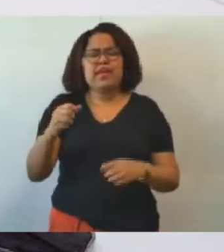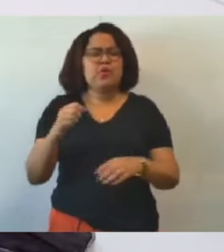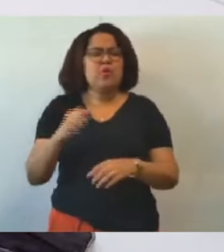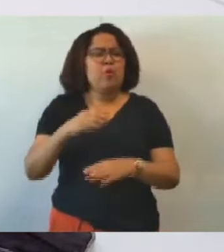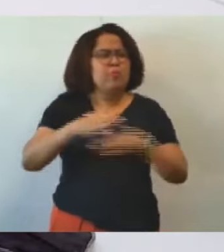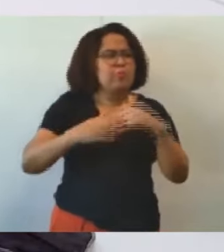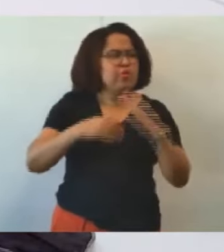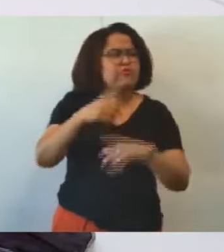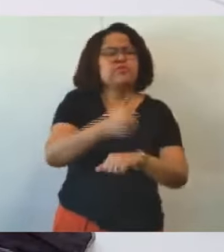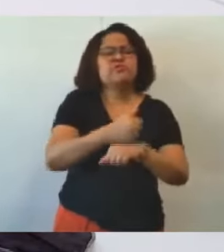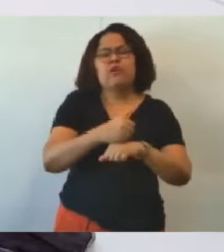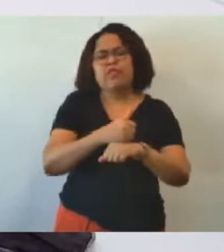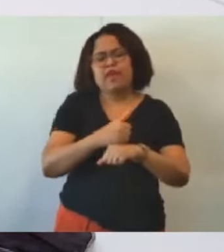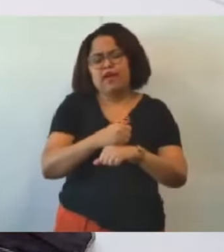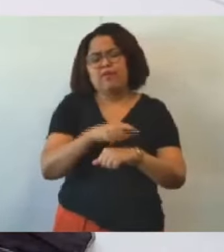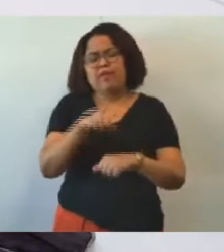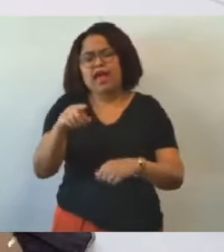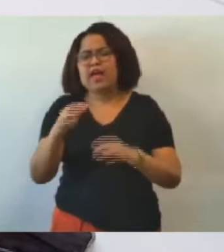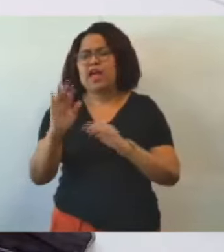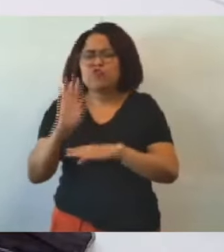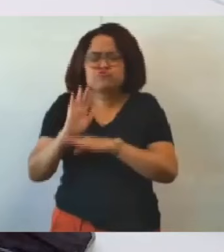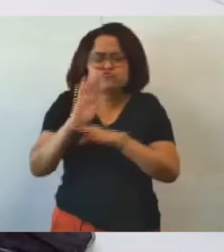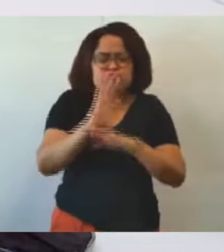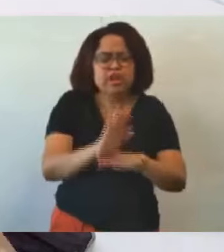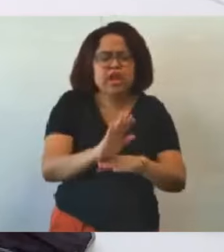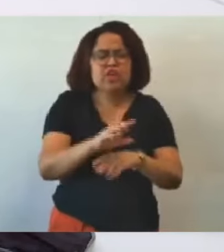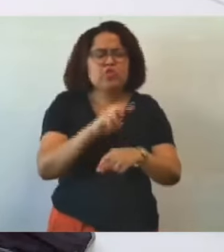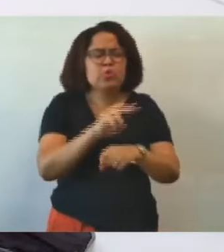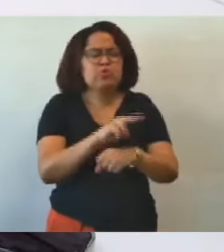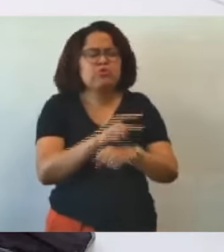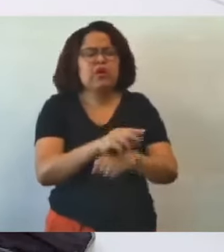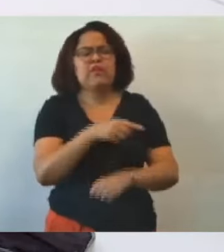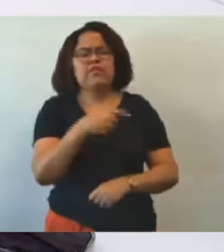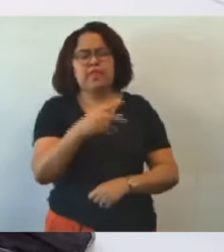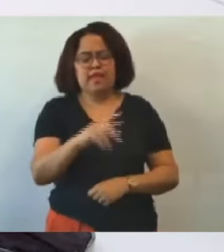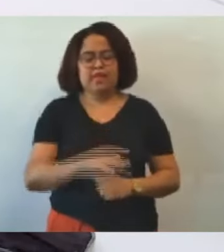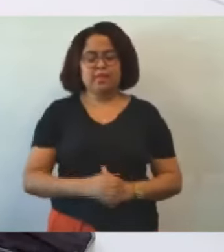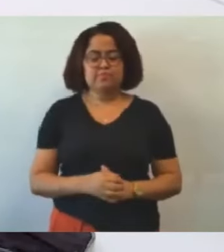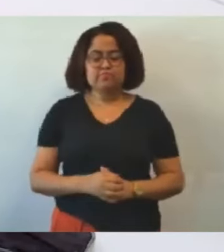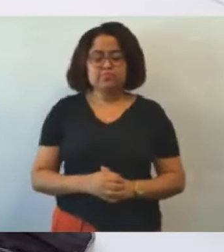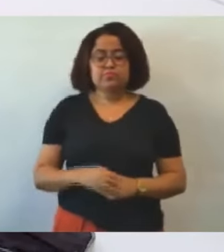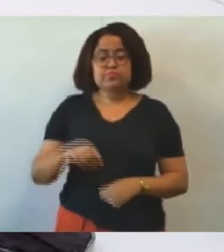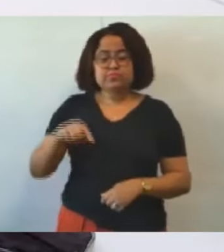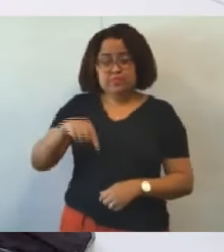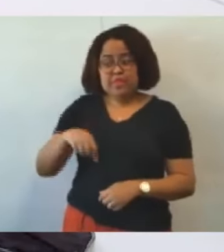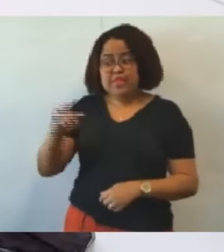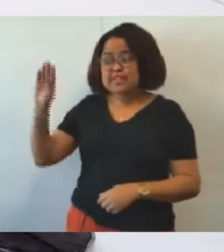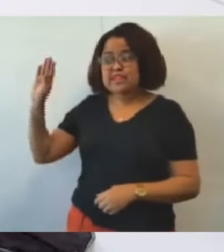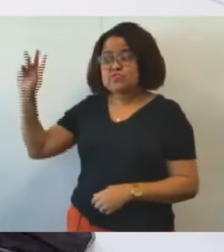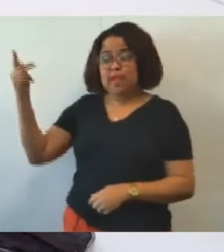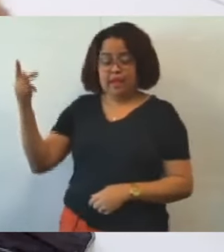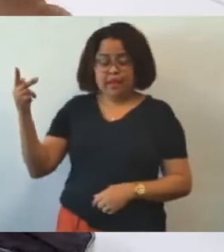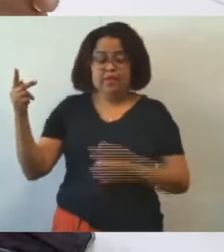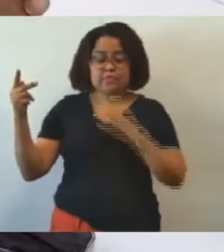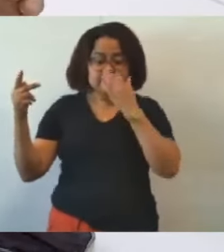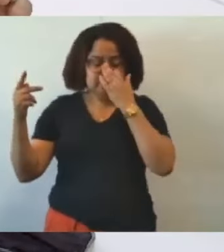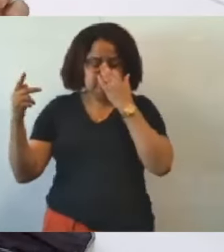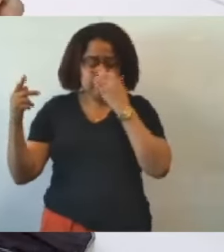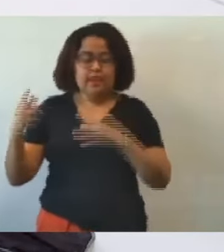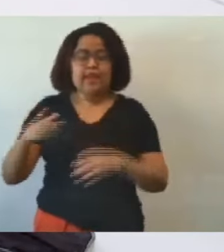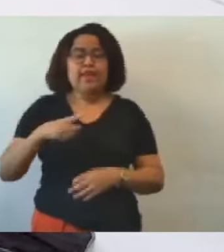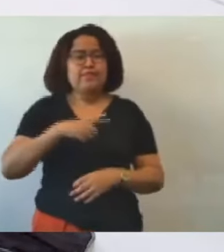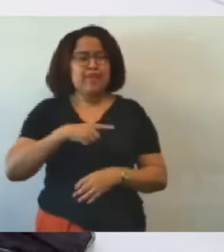precisa nem falar porque infelizmente isso aqui na cidade de Belo Horizonte está totalmente